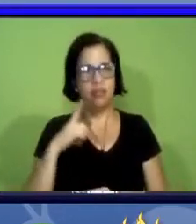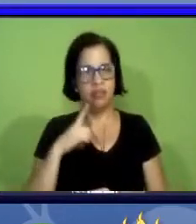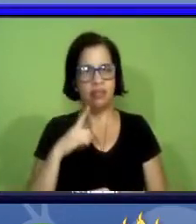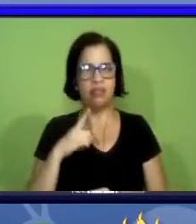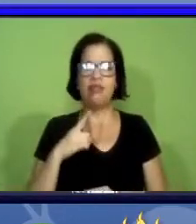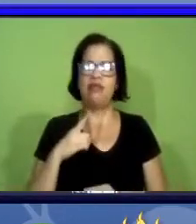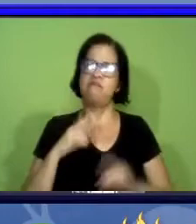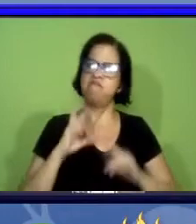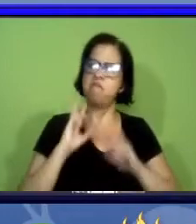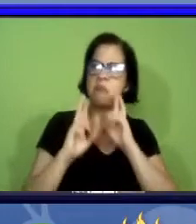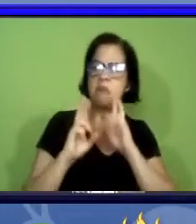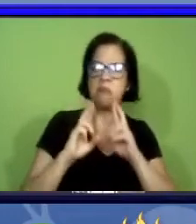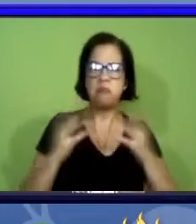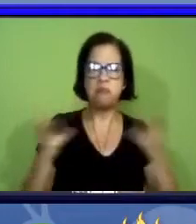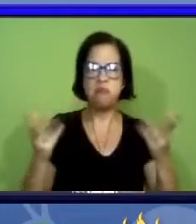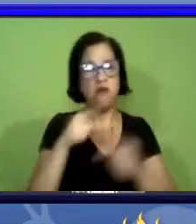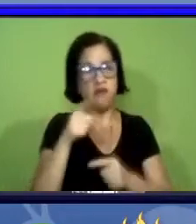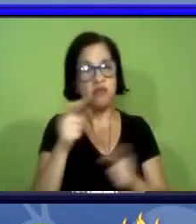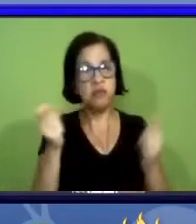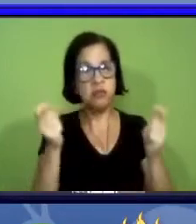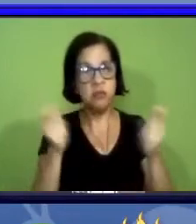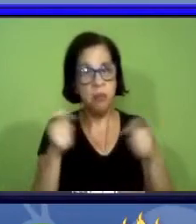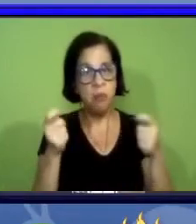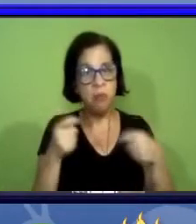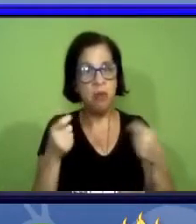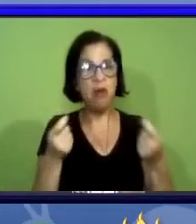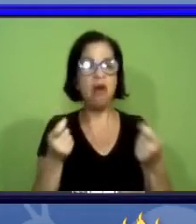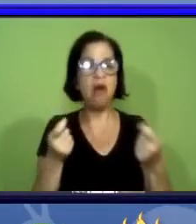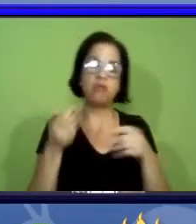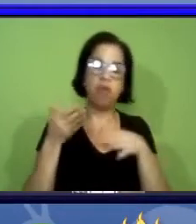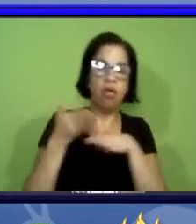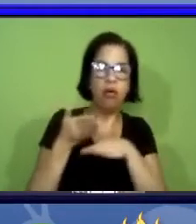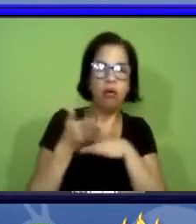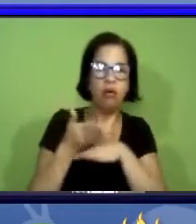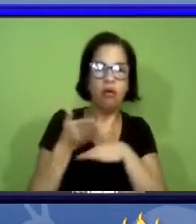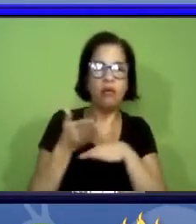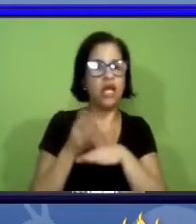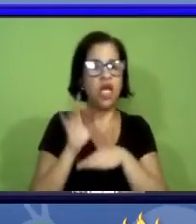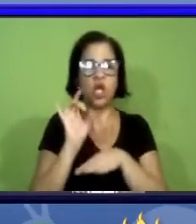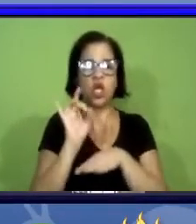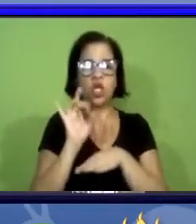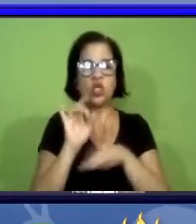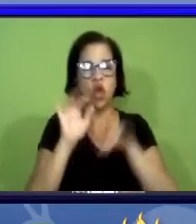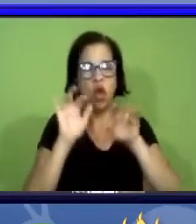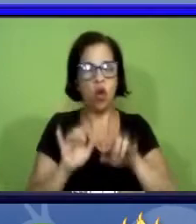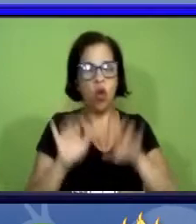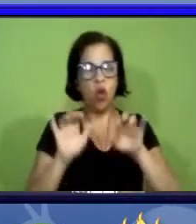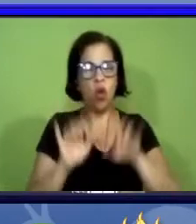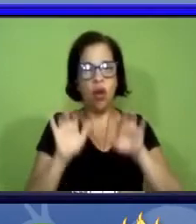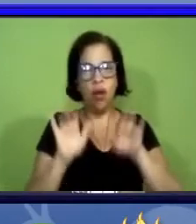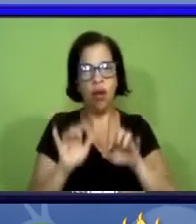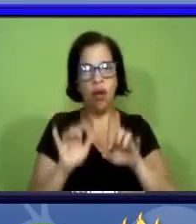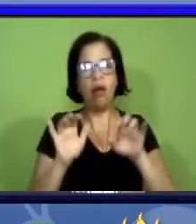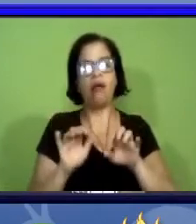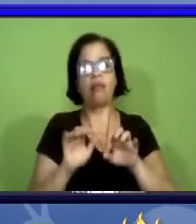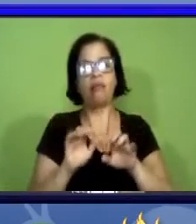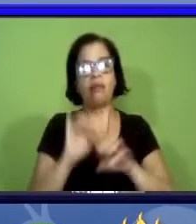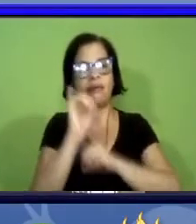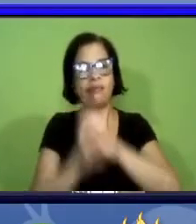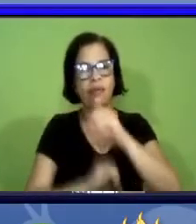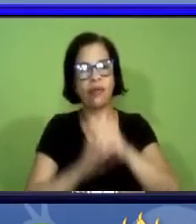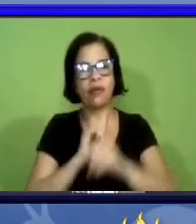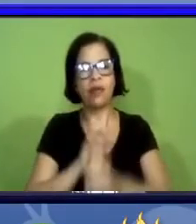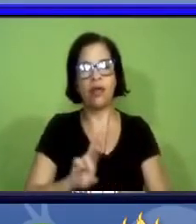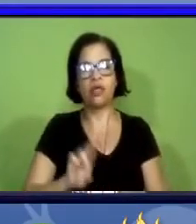fantásticos quem tiver oportunidade de entrar basta digitar reflora na internet você